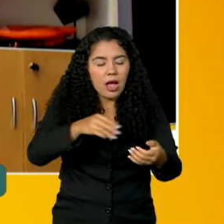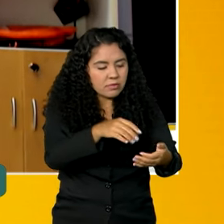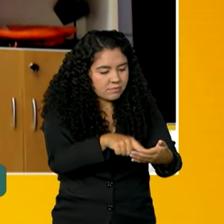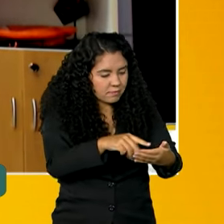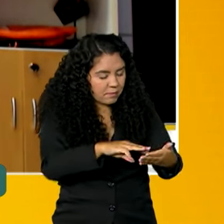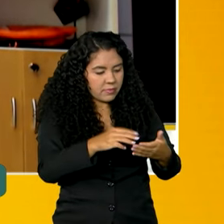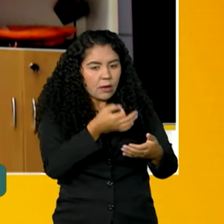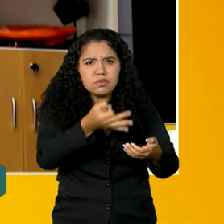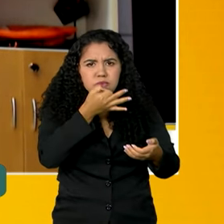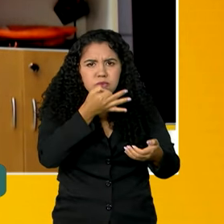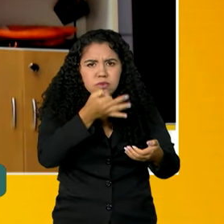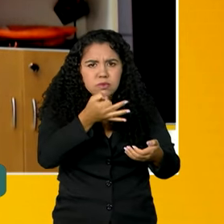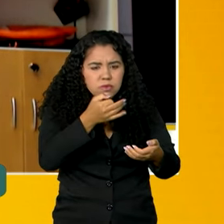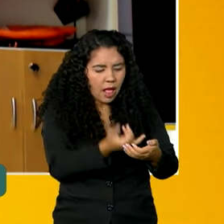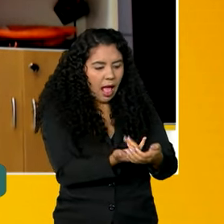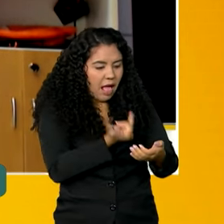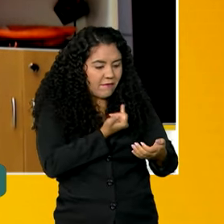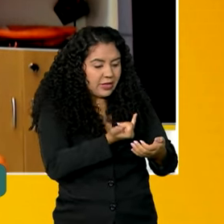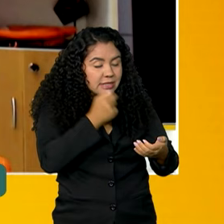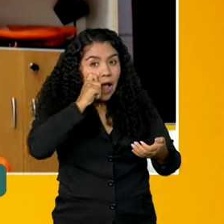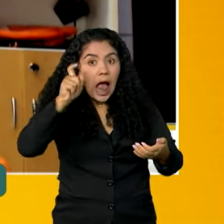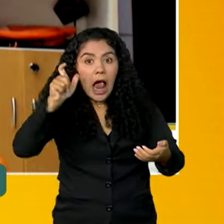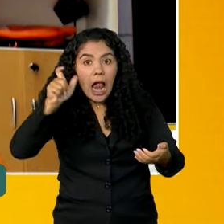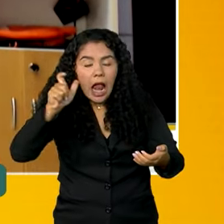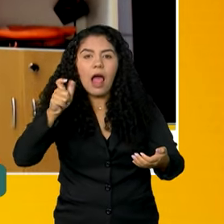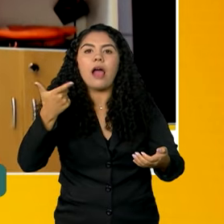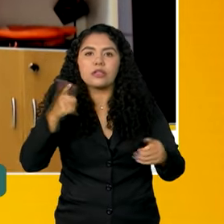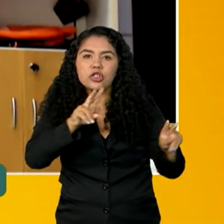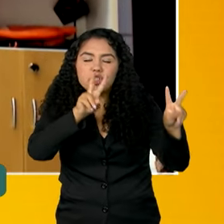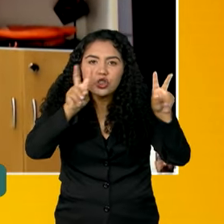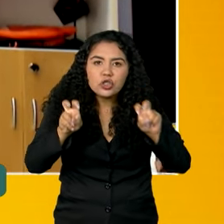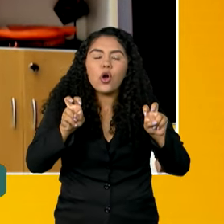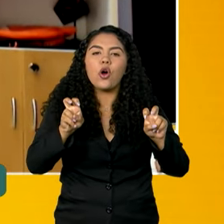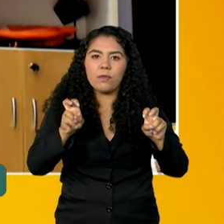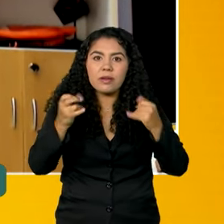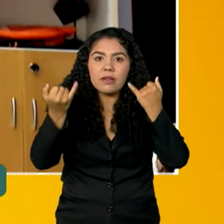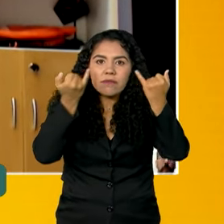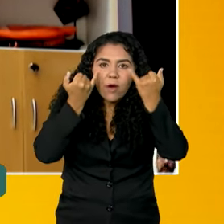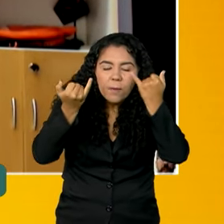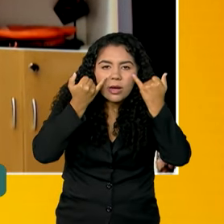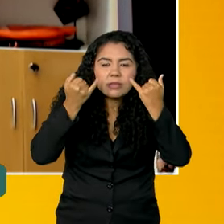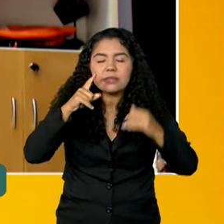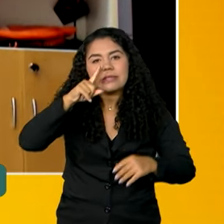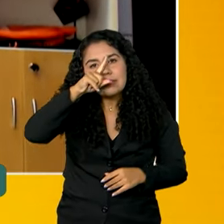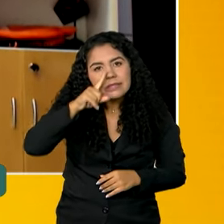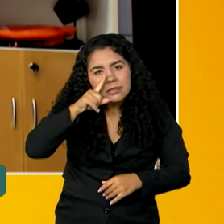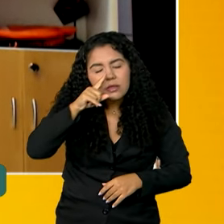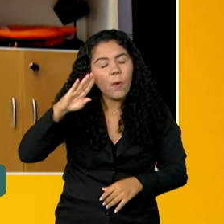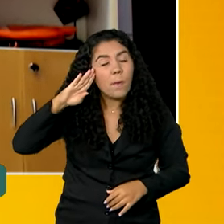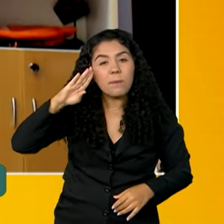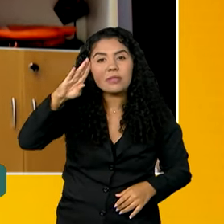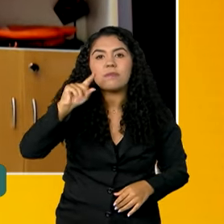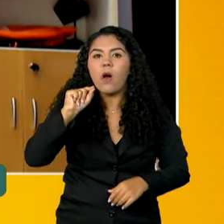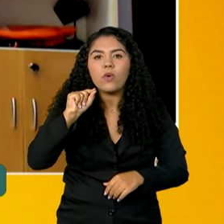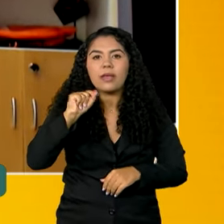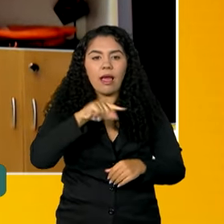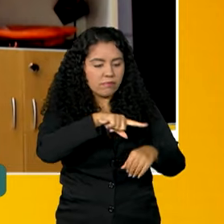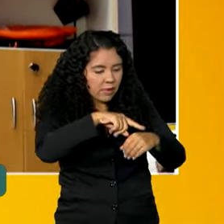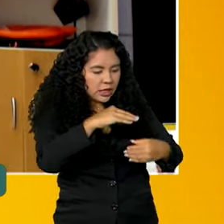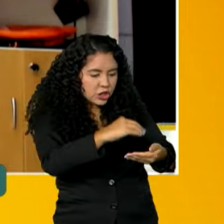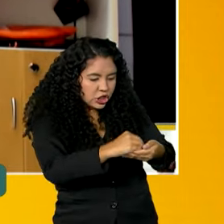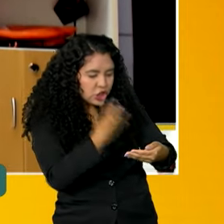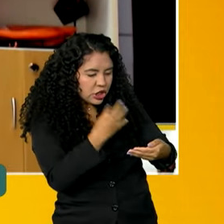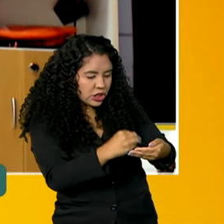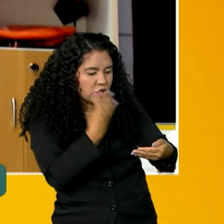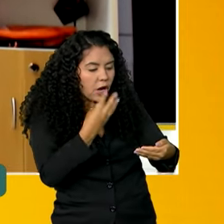notificação, e terão informações sobre aquela situação de risco e o principal, dicas de autoproteção